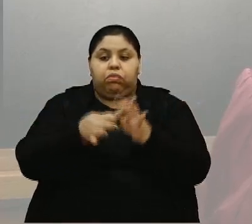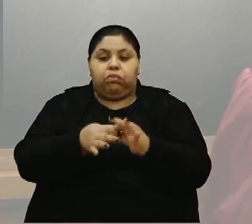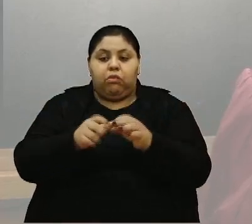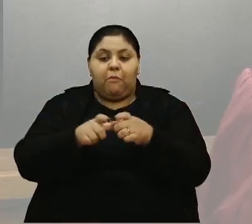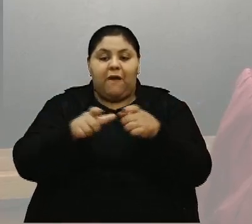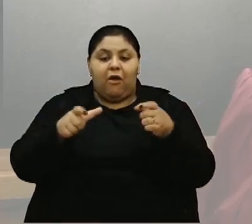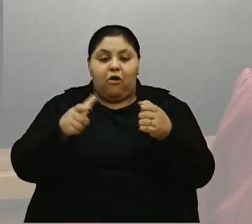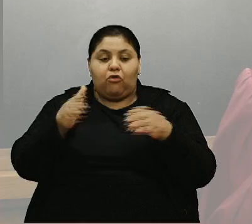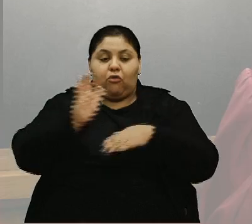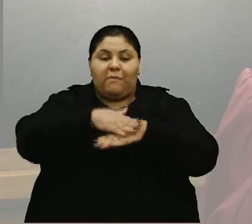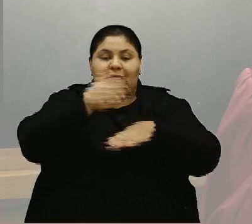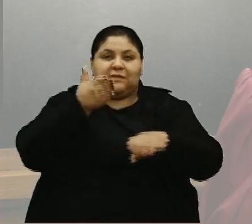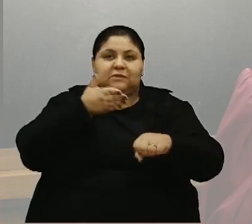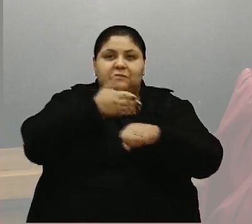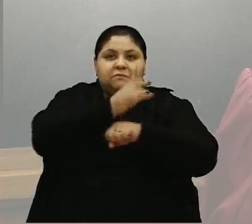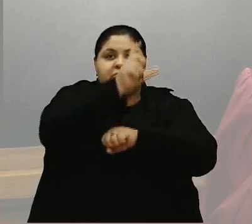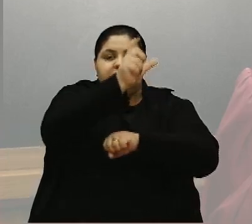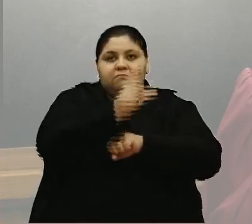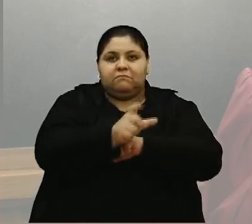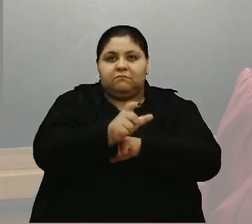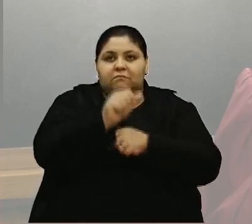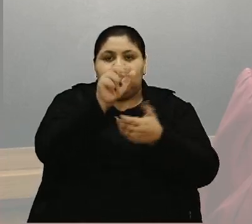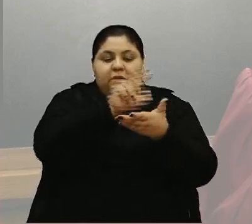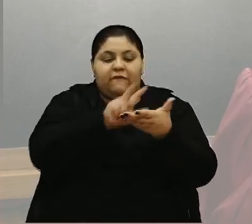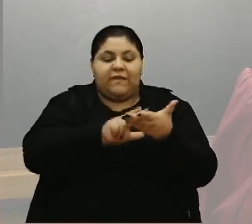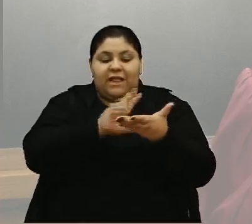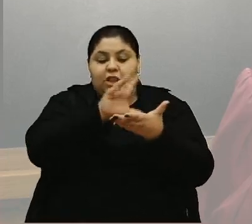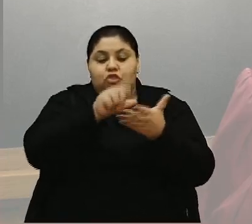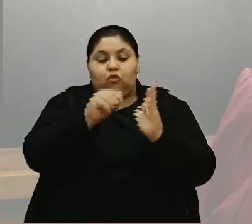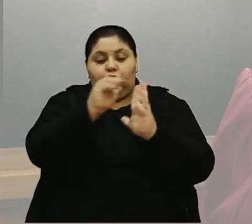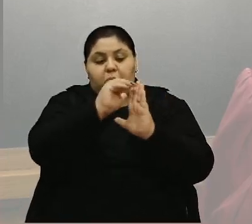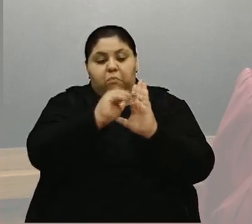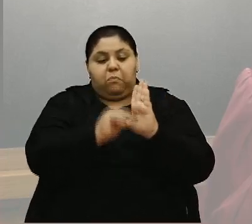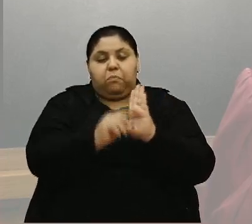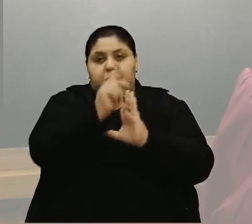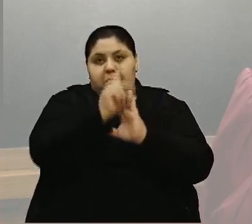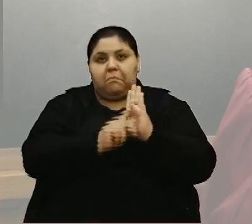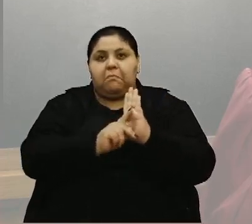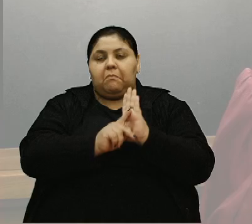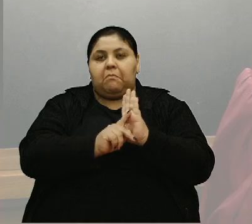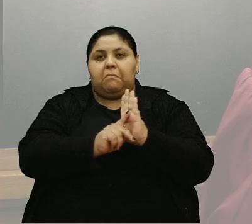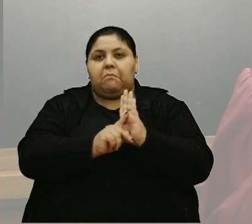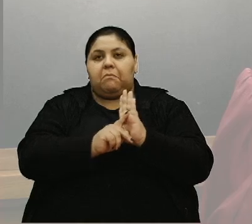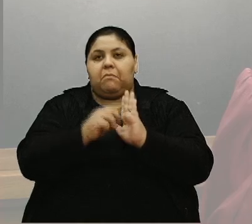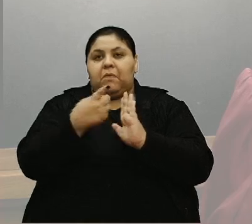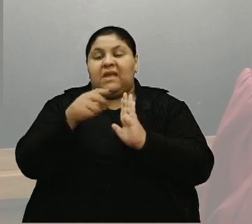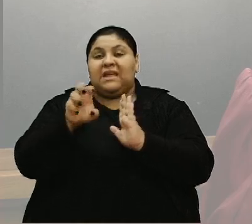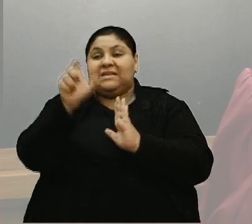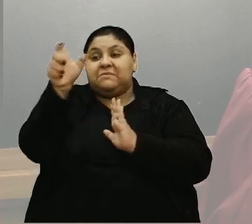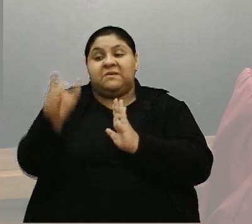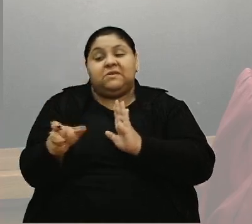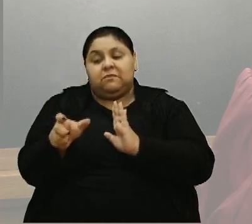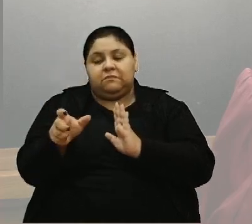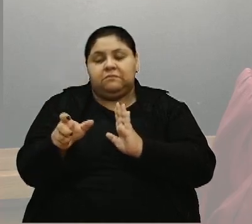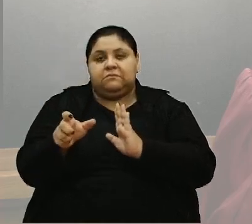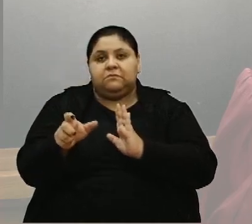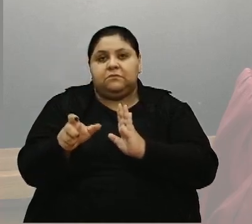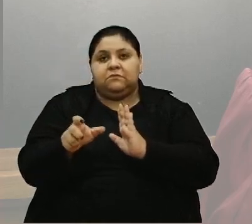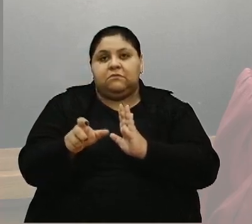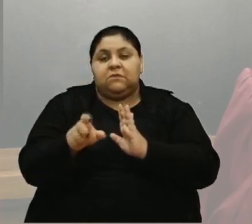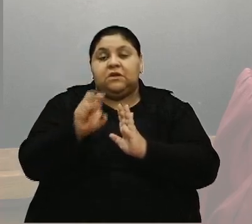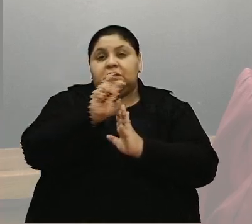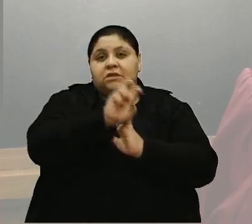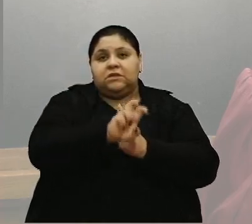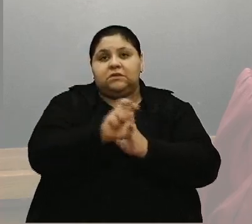membros, para avaliar todos os projetos e ela é composta por 15 membros, sendo 5